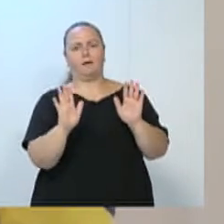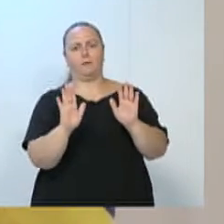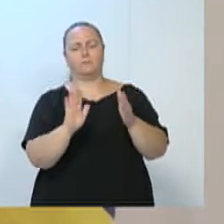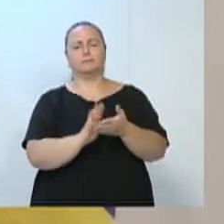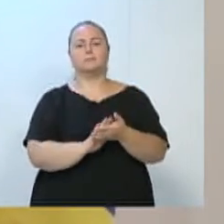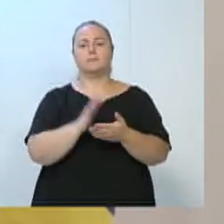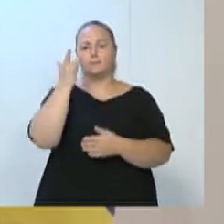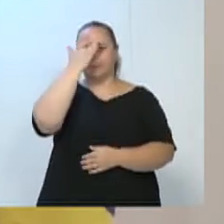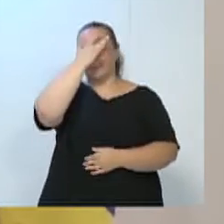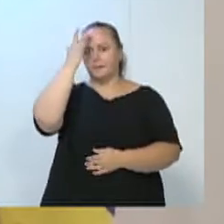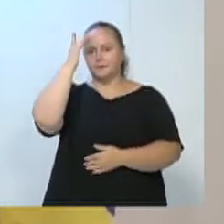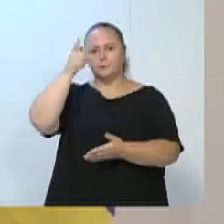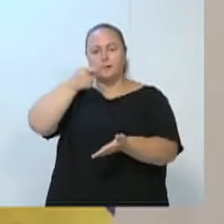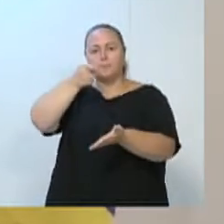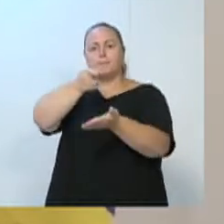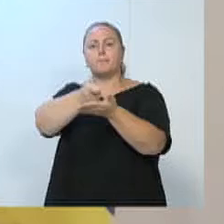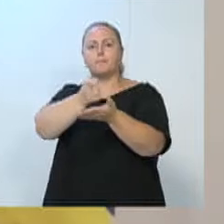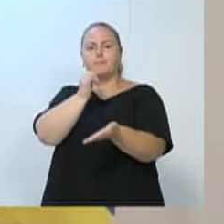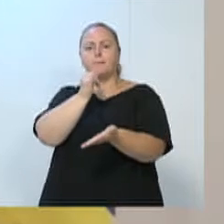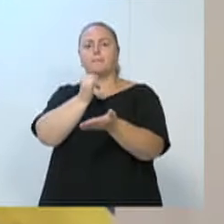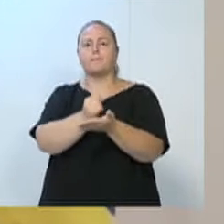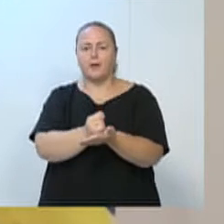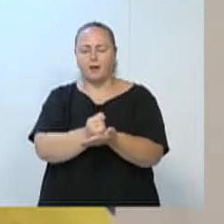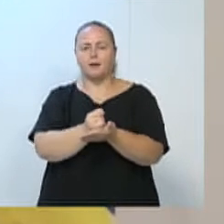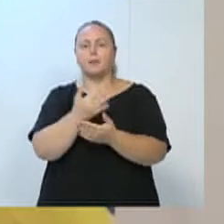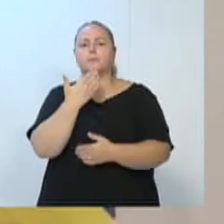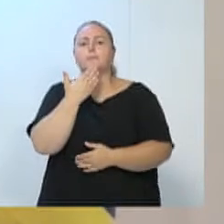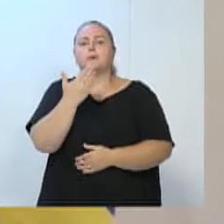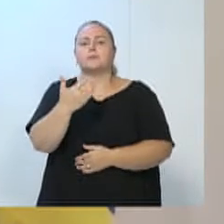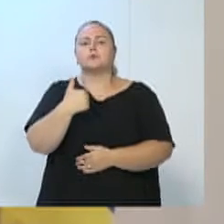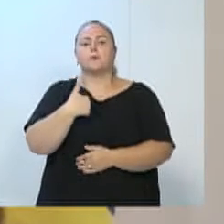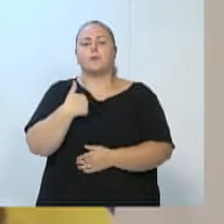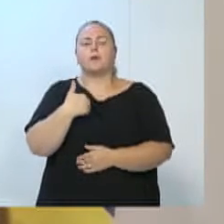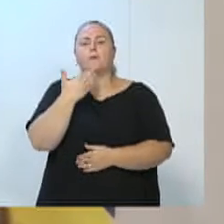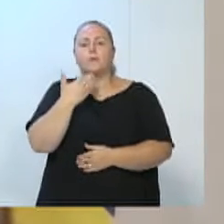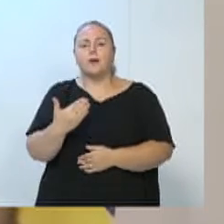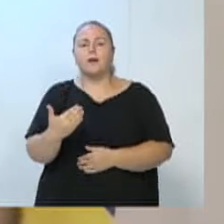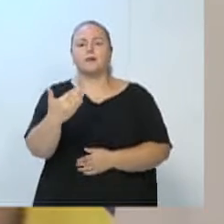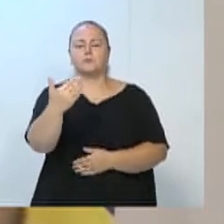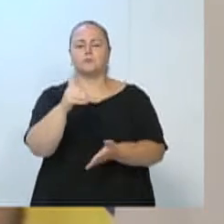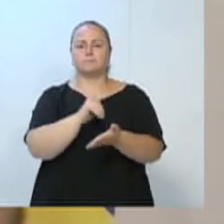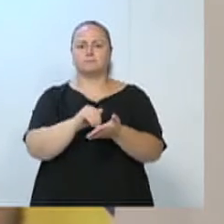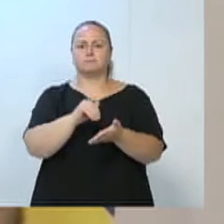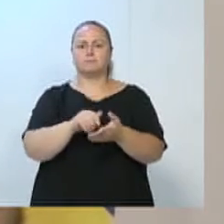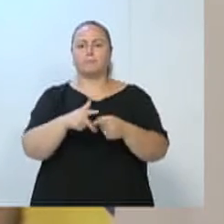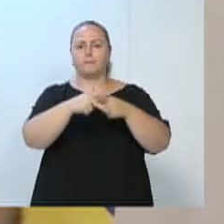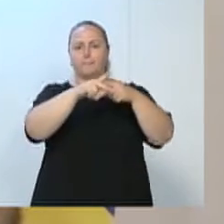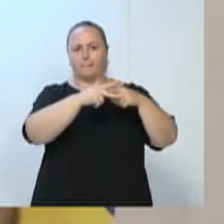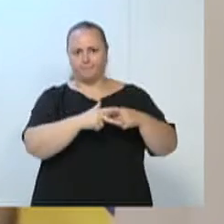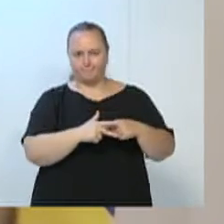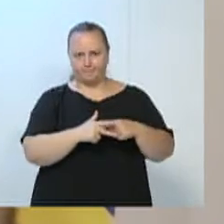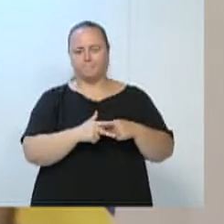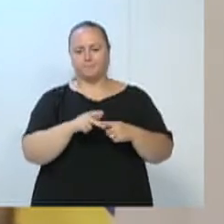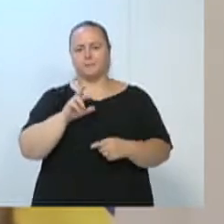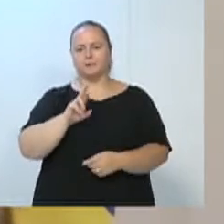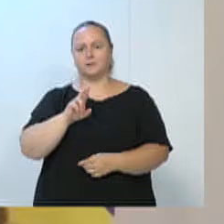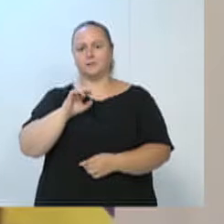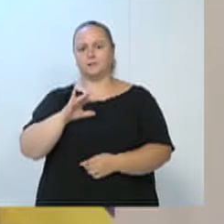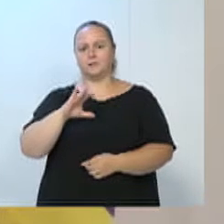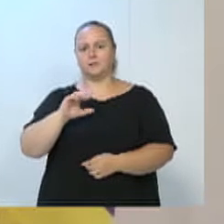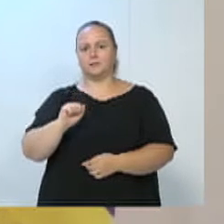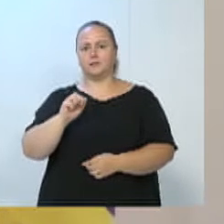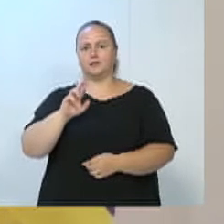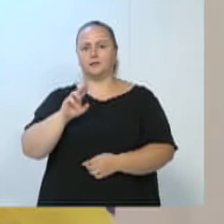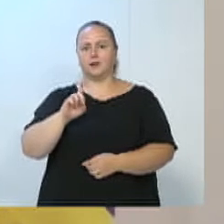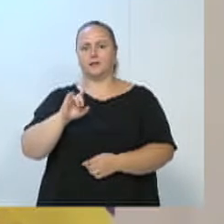impostos, pessoas que de fato fizeram e pediram para que eu fizesse elogio ao secretário de manutenção, Ricardinho, e também ao